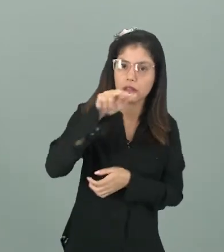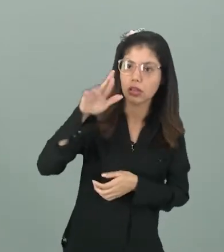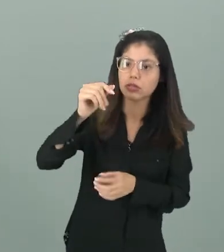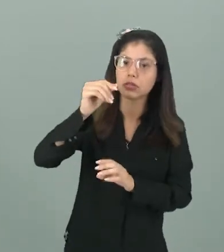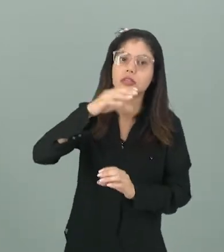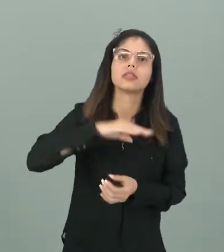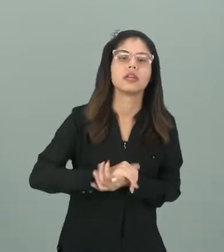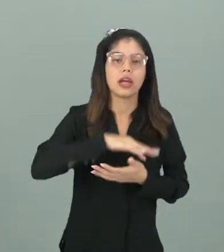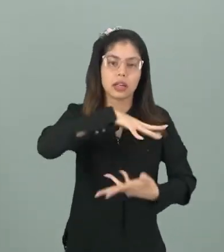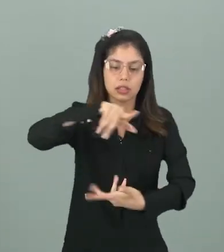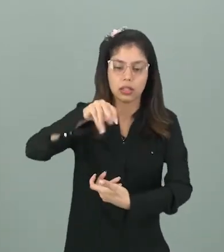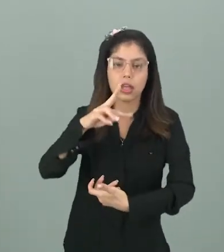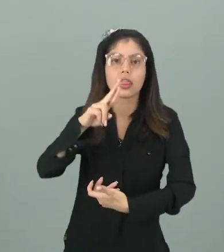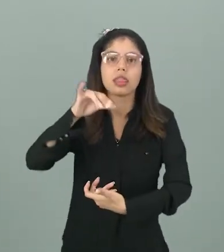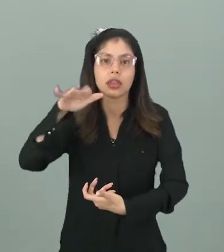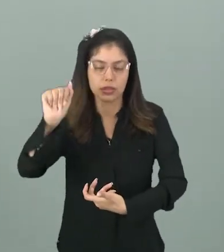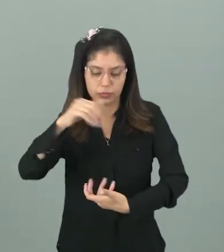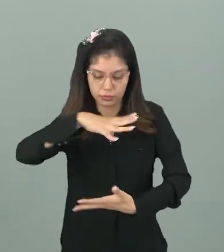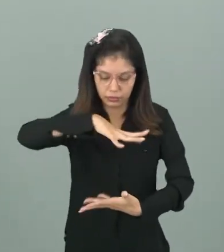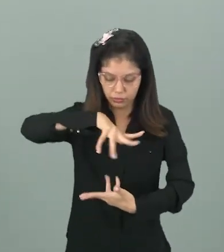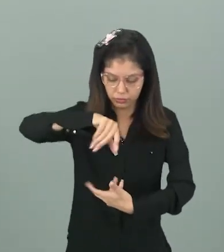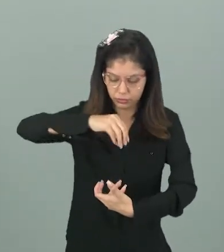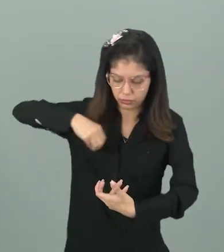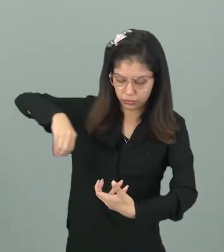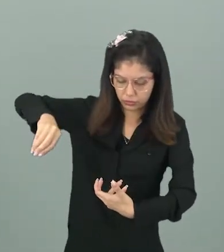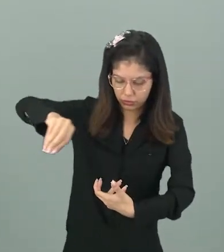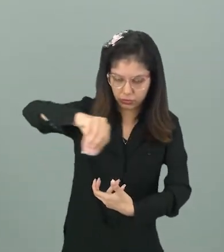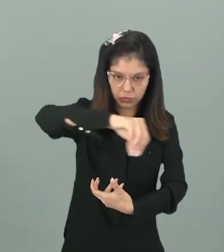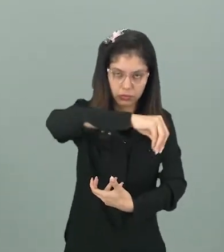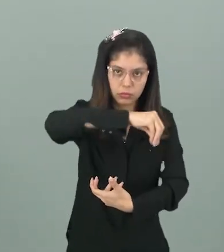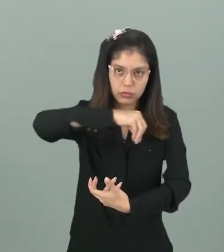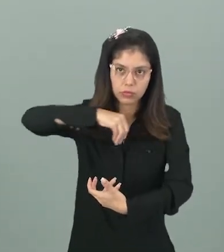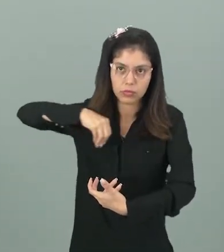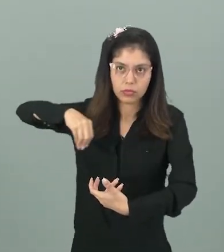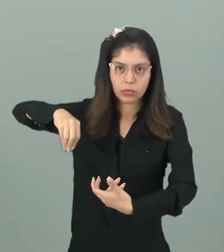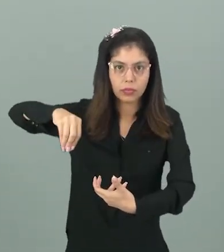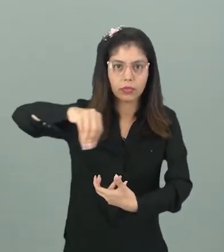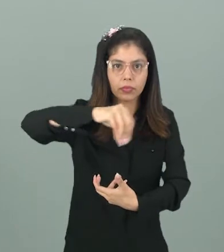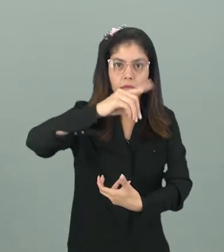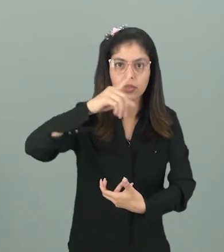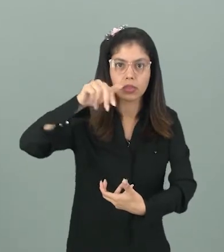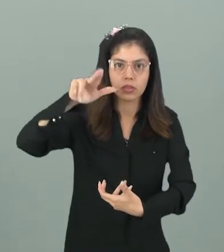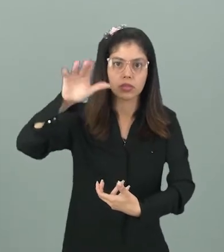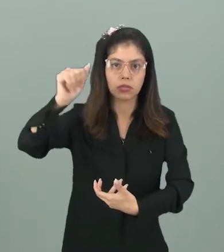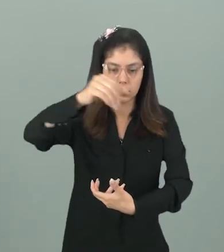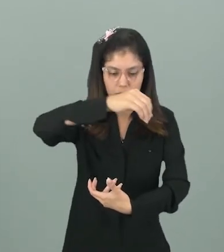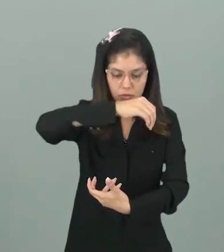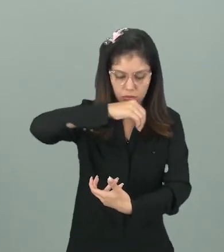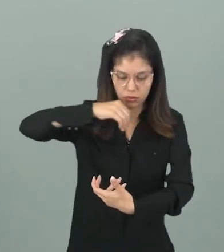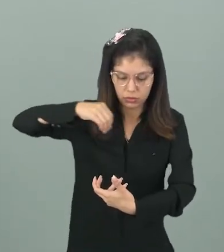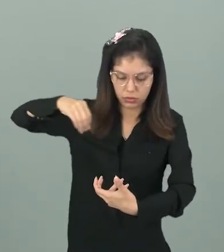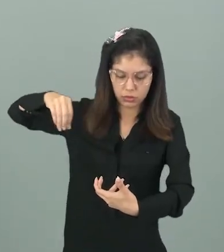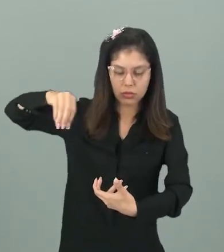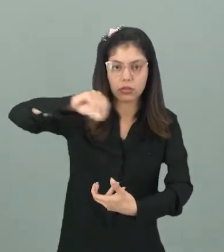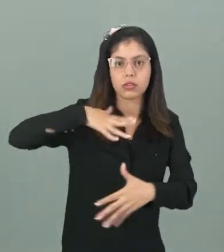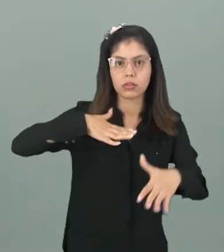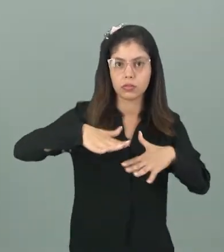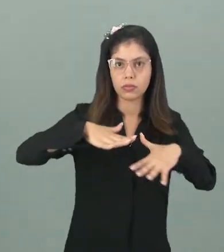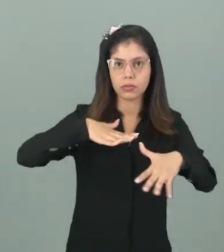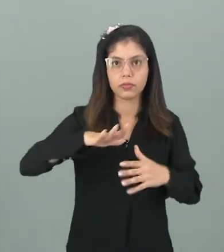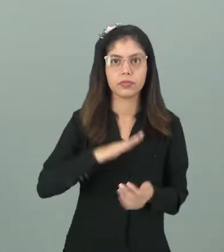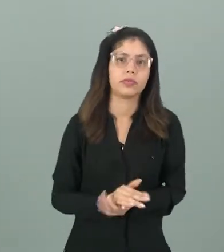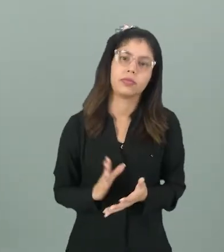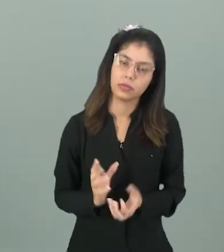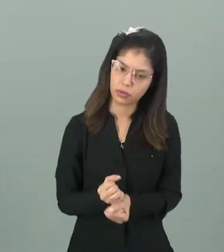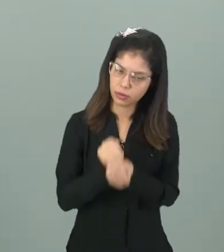girando aí ao redor da Terra, é porque a gente tem a força gravitacional da Terra que garante esse movimento e segura